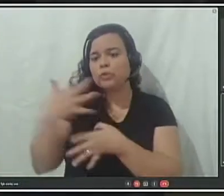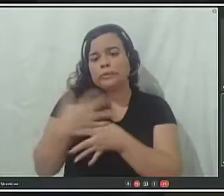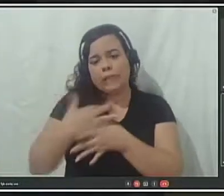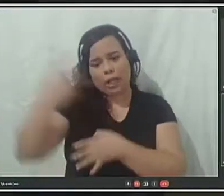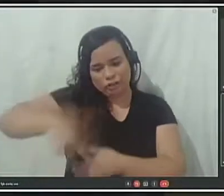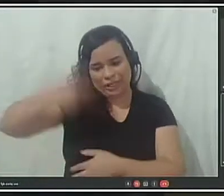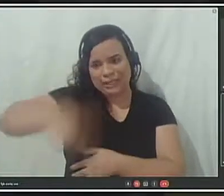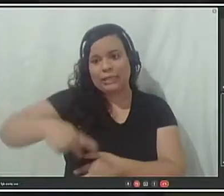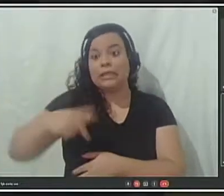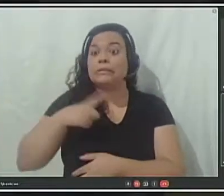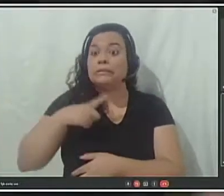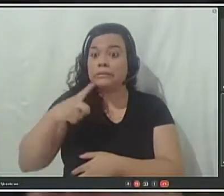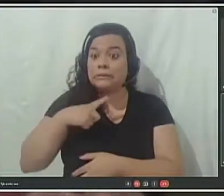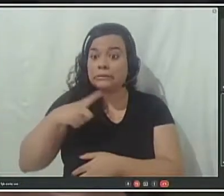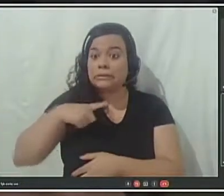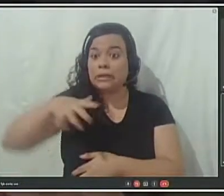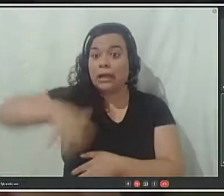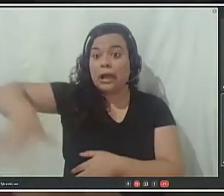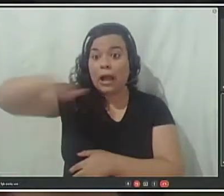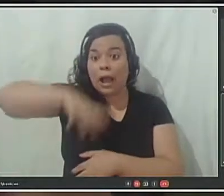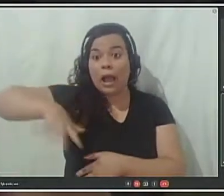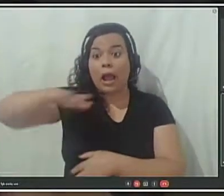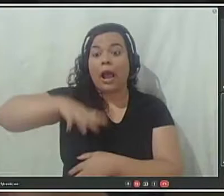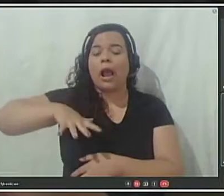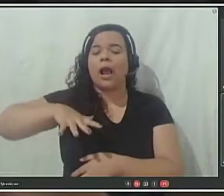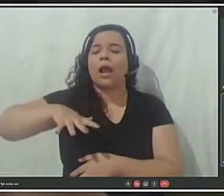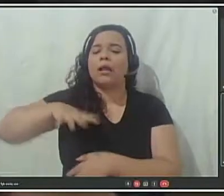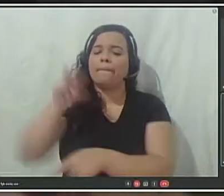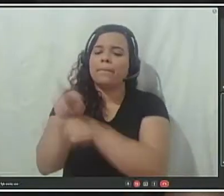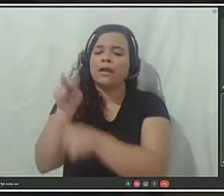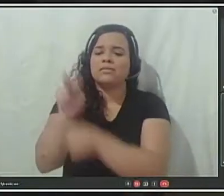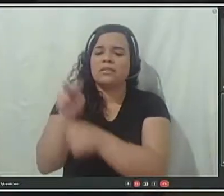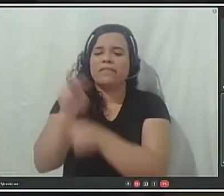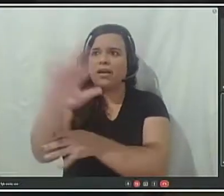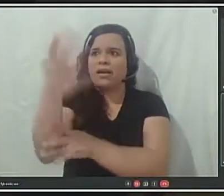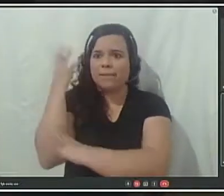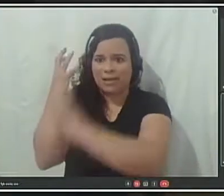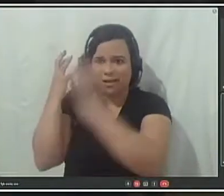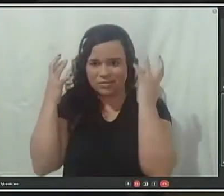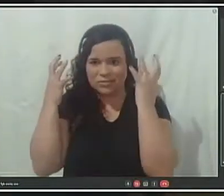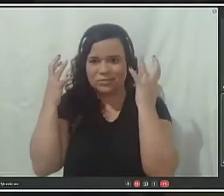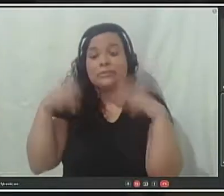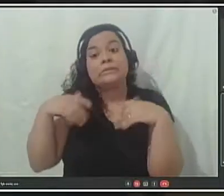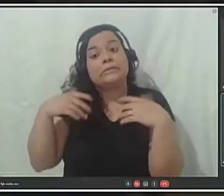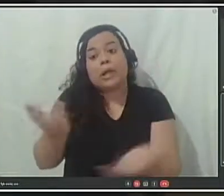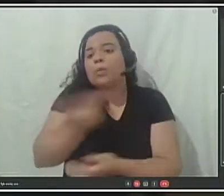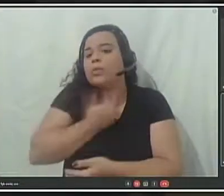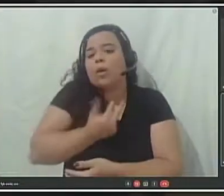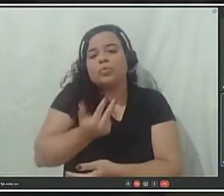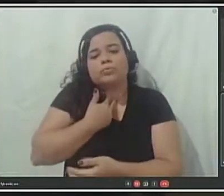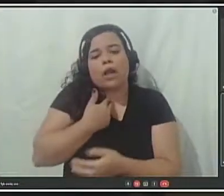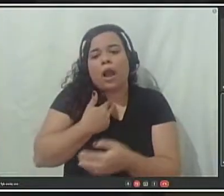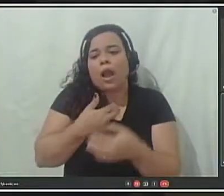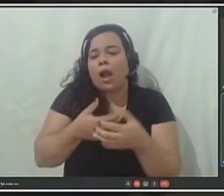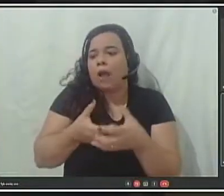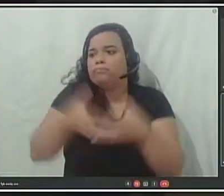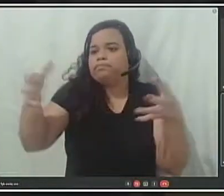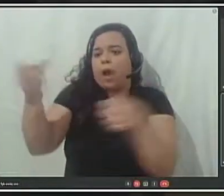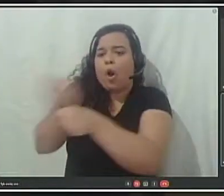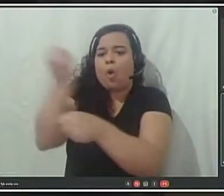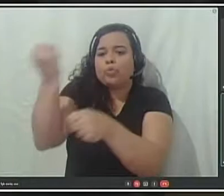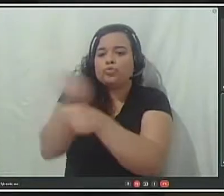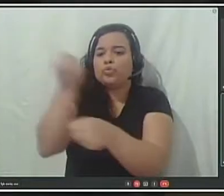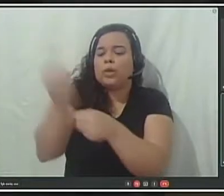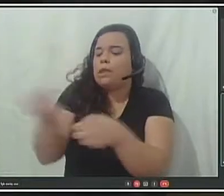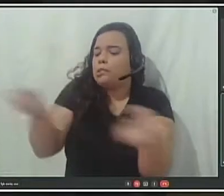é considerado como zona de preservação ambiental, onde a nossa cidade não pode estar expandindo, porque não pode ser construído